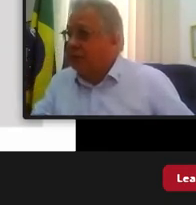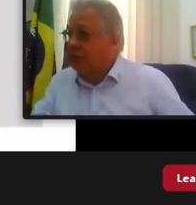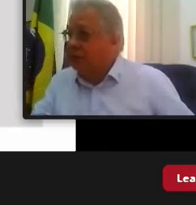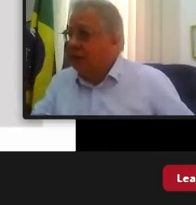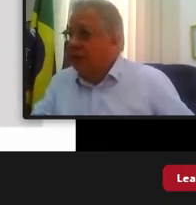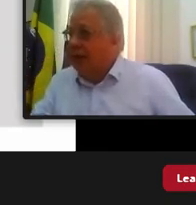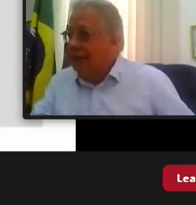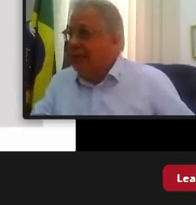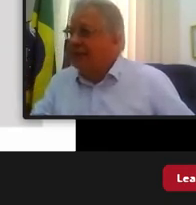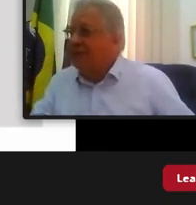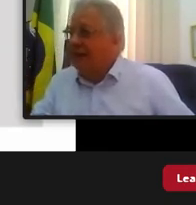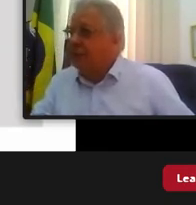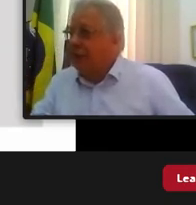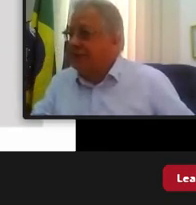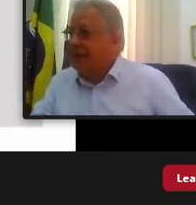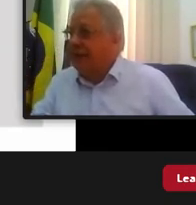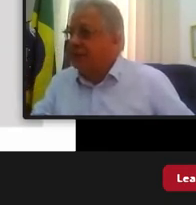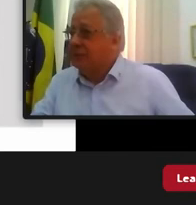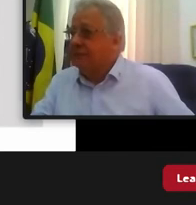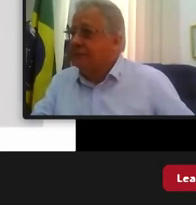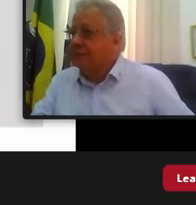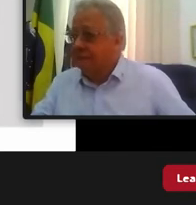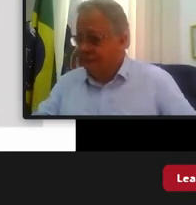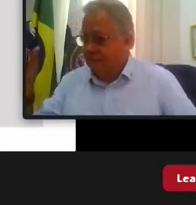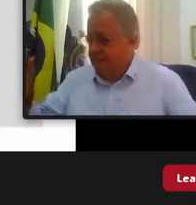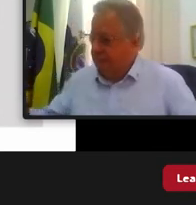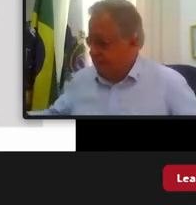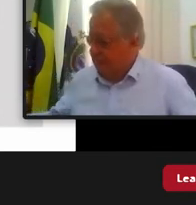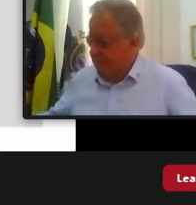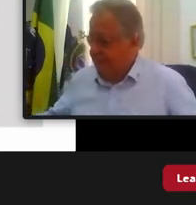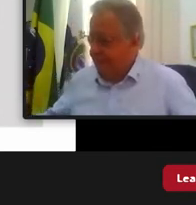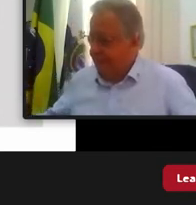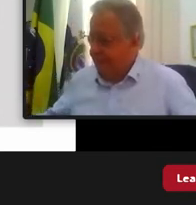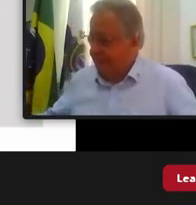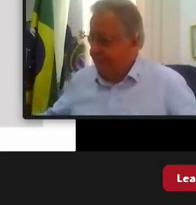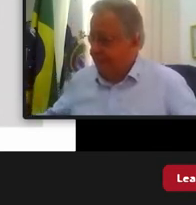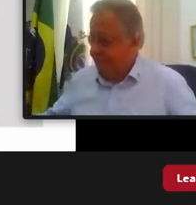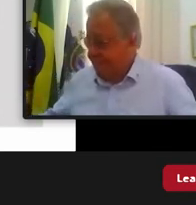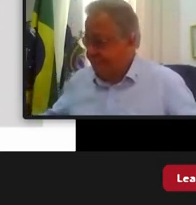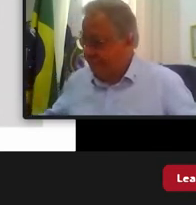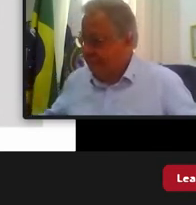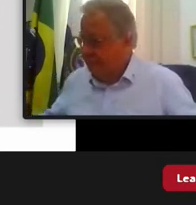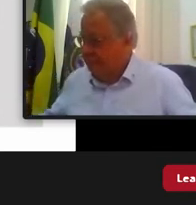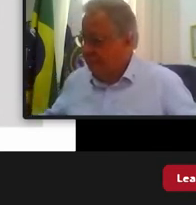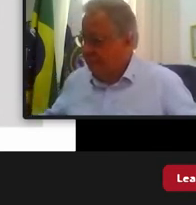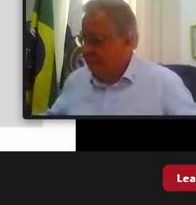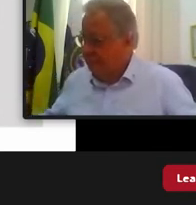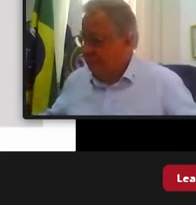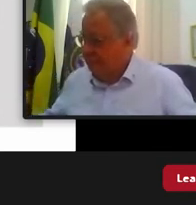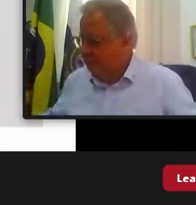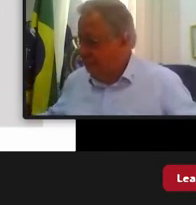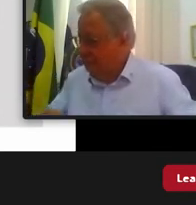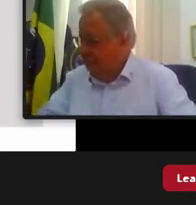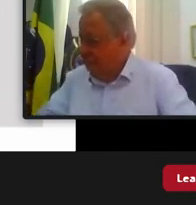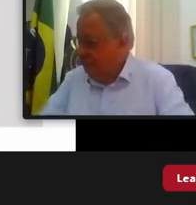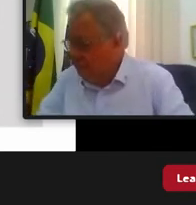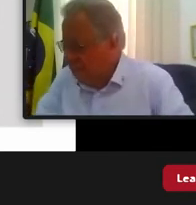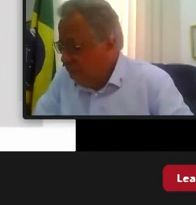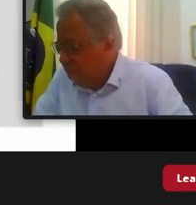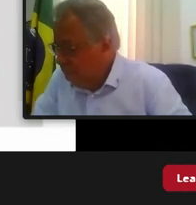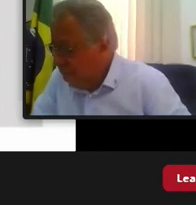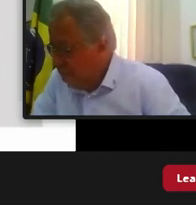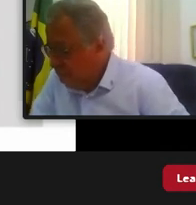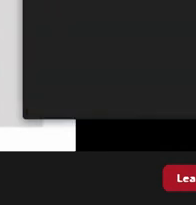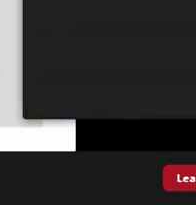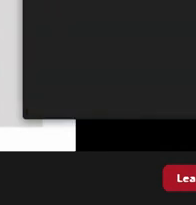próprias informações da Petrobras mas que não há no papel compromisso formal da ANP